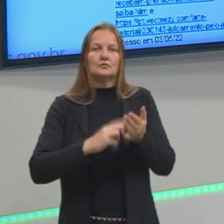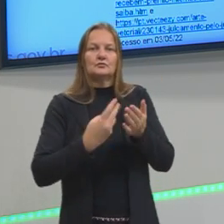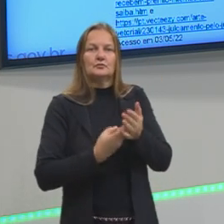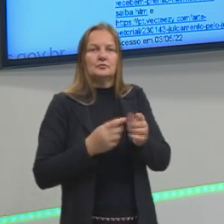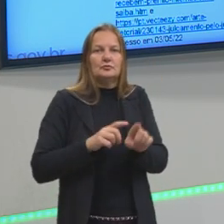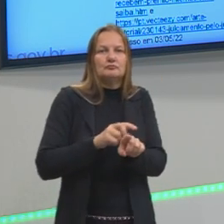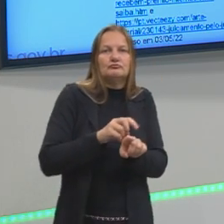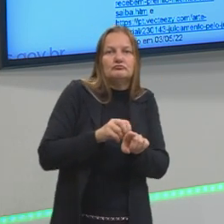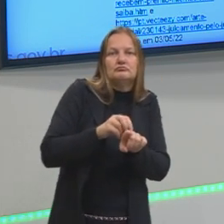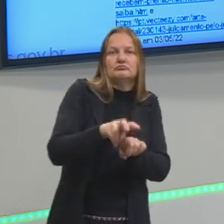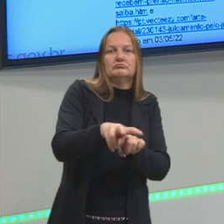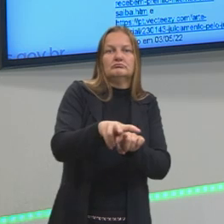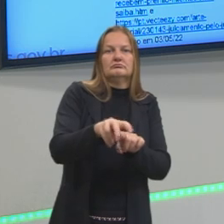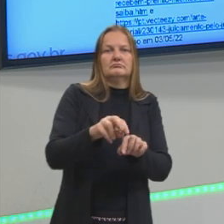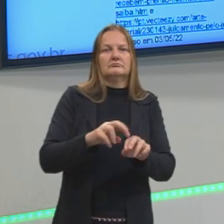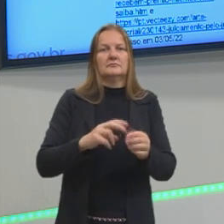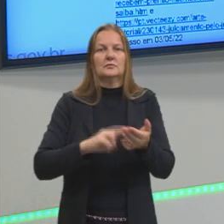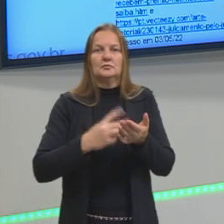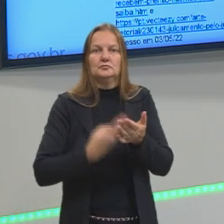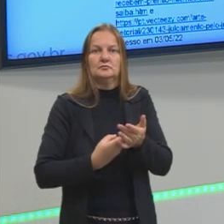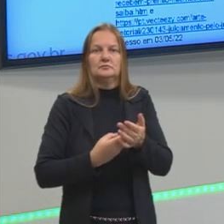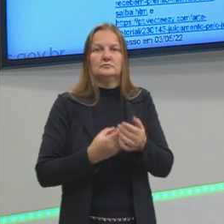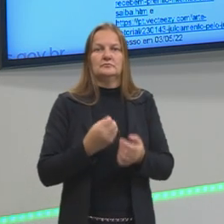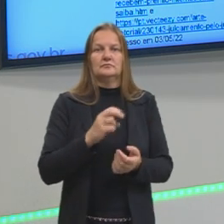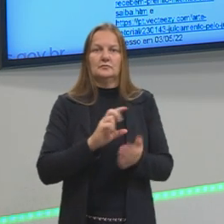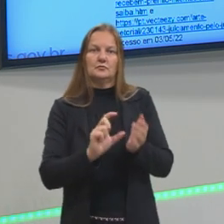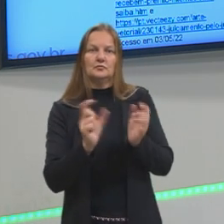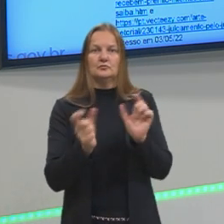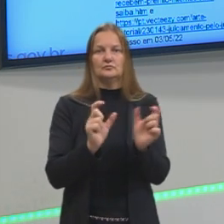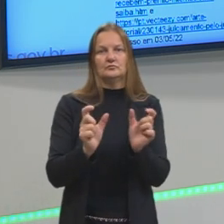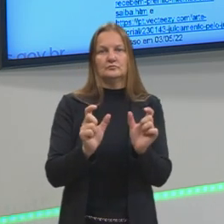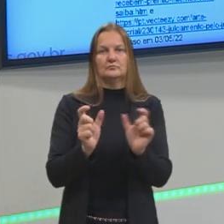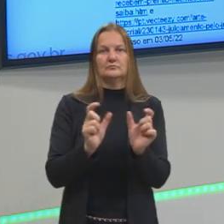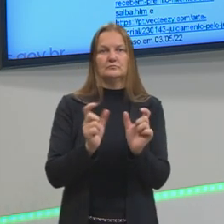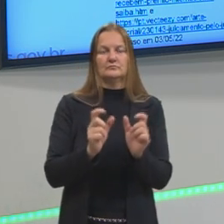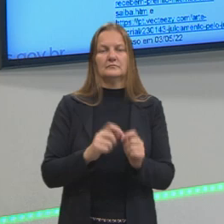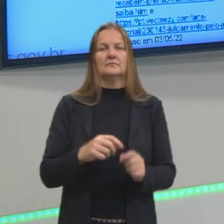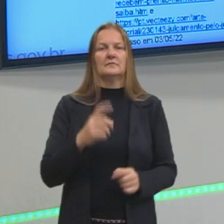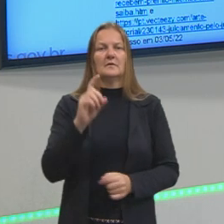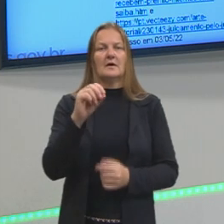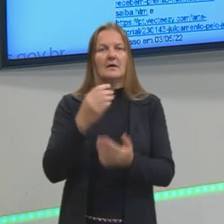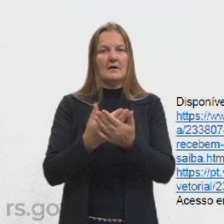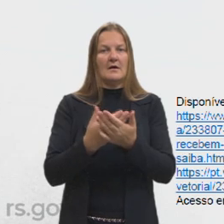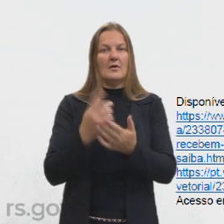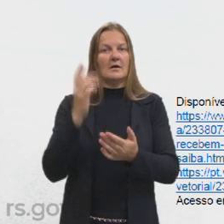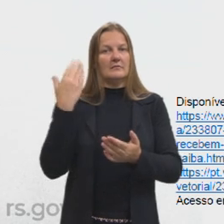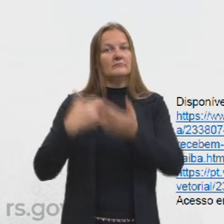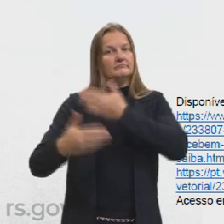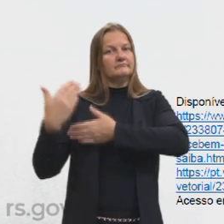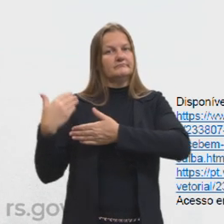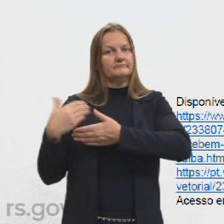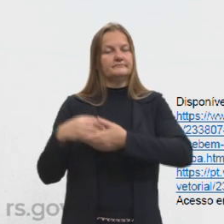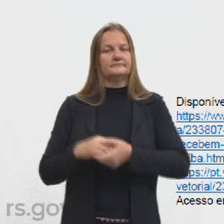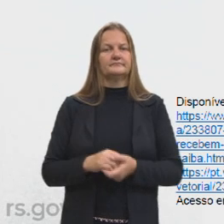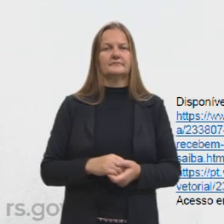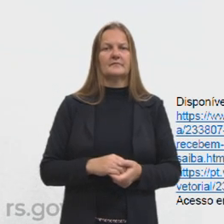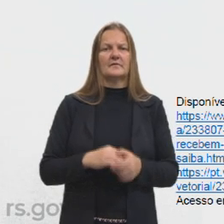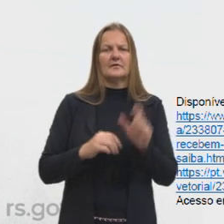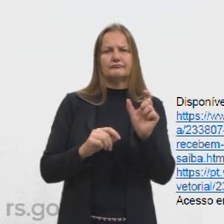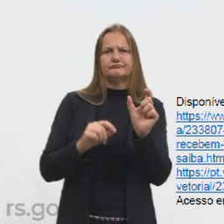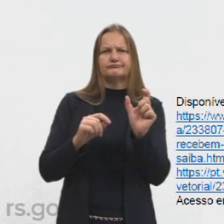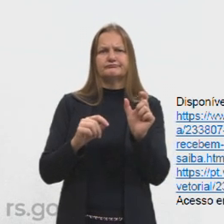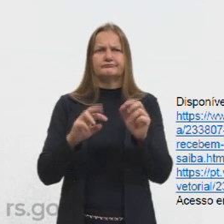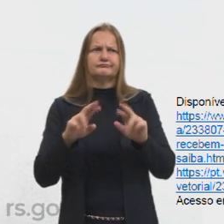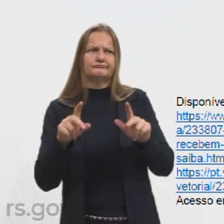ironia, na nossa aula anterior. Na aula 10, gente viu exatamente isso, essa linguagem que diz algo querendo dizer o